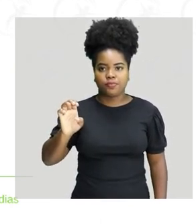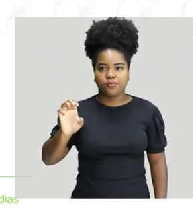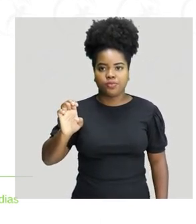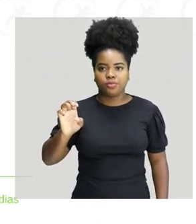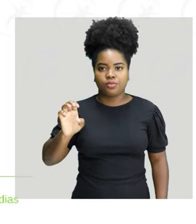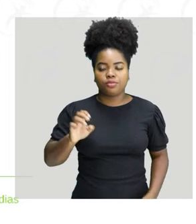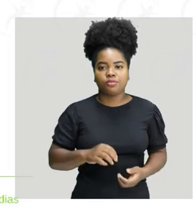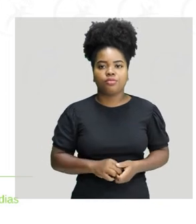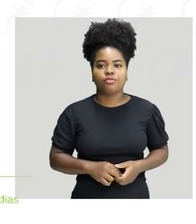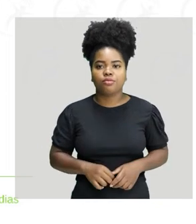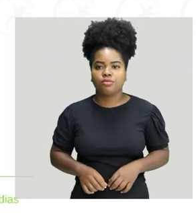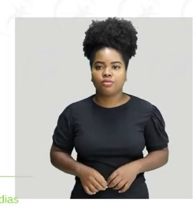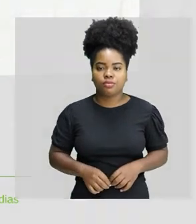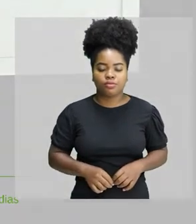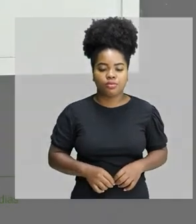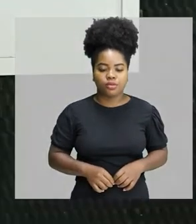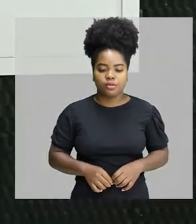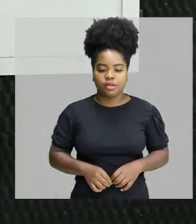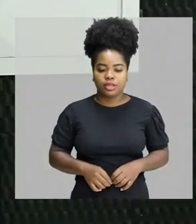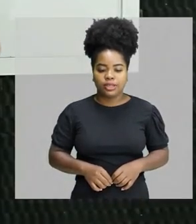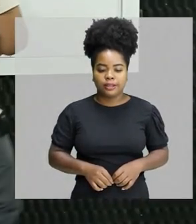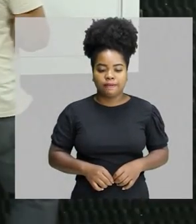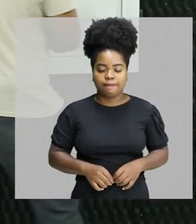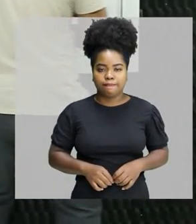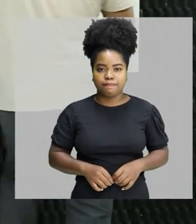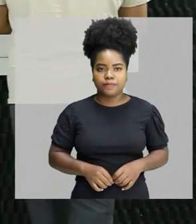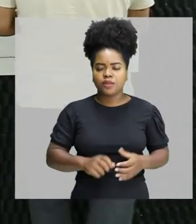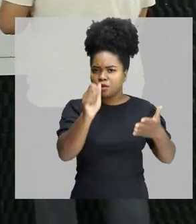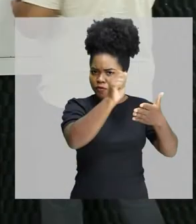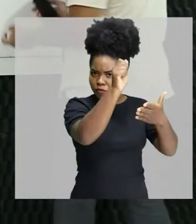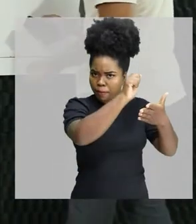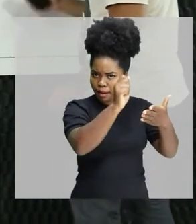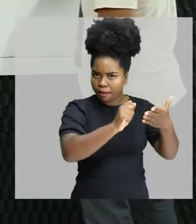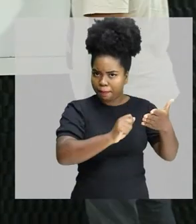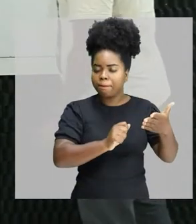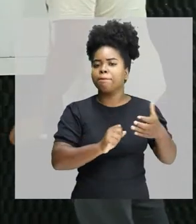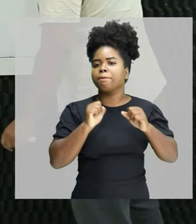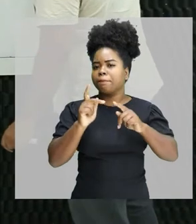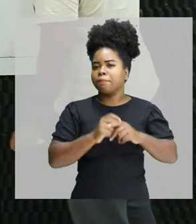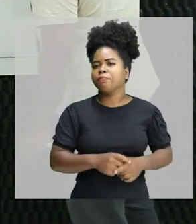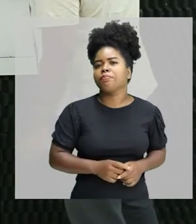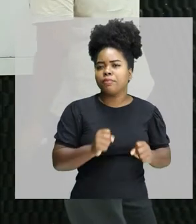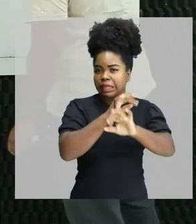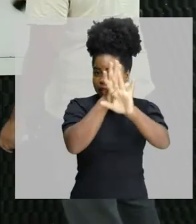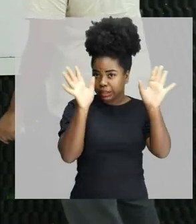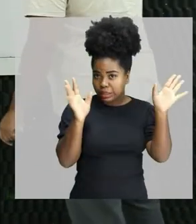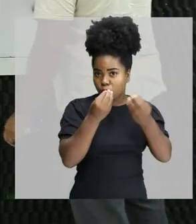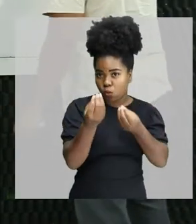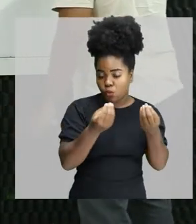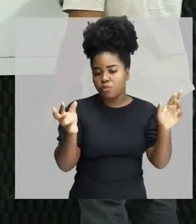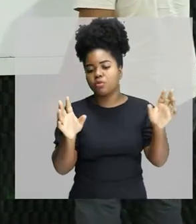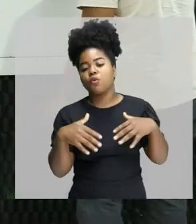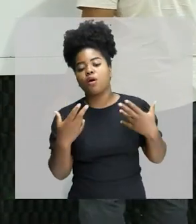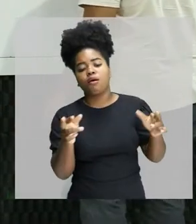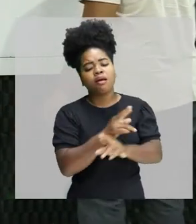comprimento de onda. Certo? Então, vamos lá. Então, eu vou apagar bem aqui, que é para a gente entender essa relação das notas